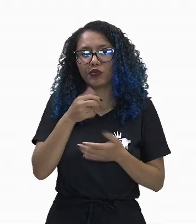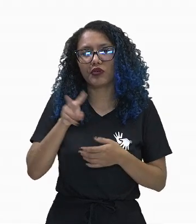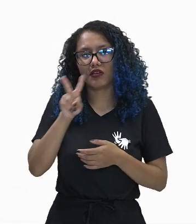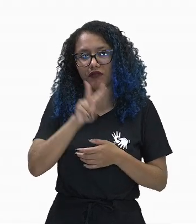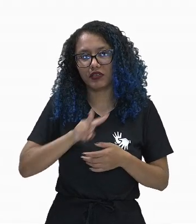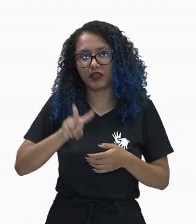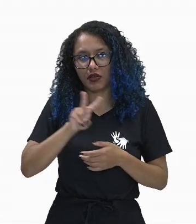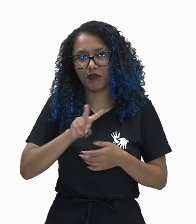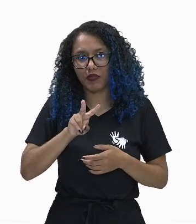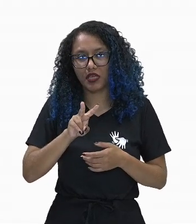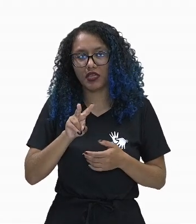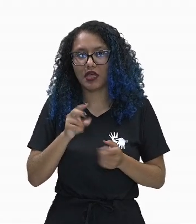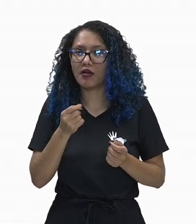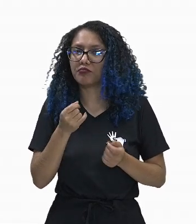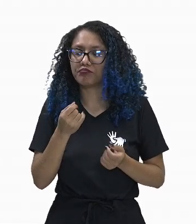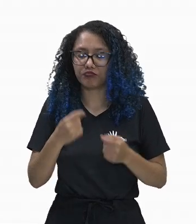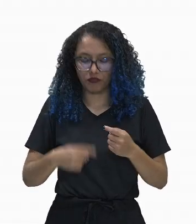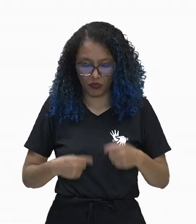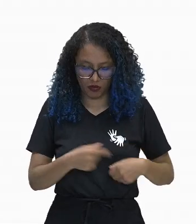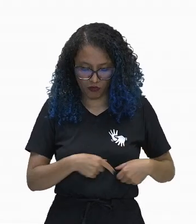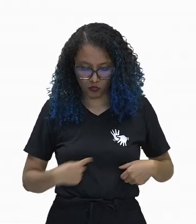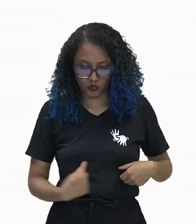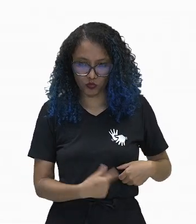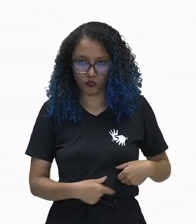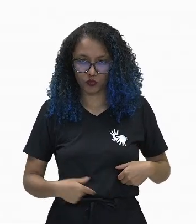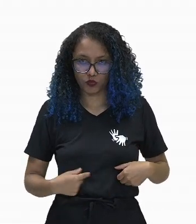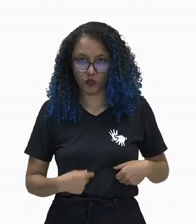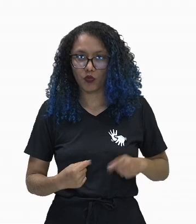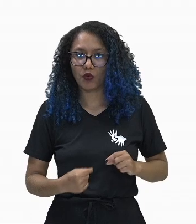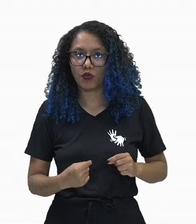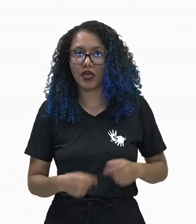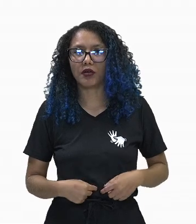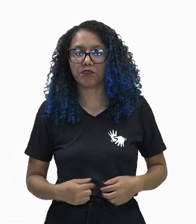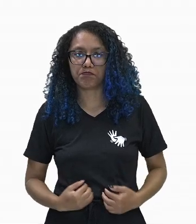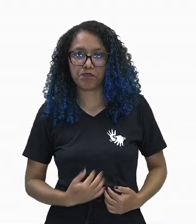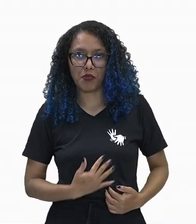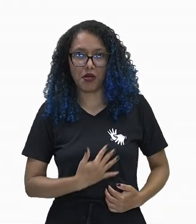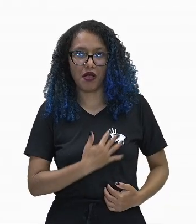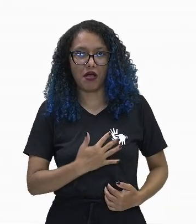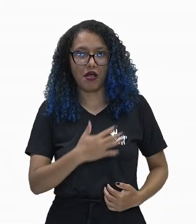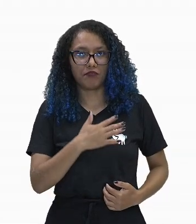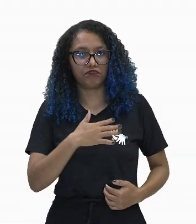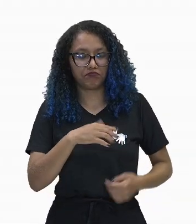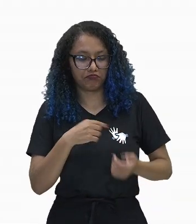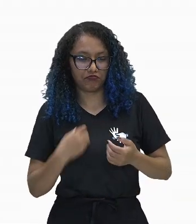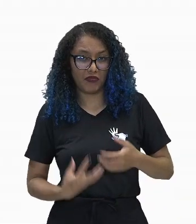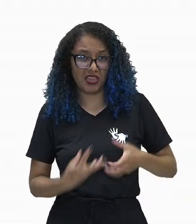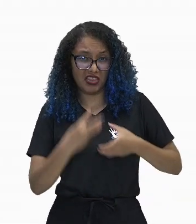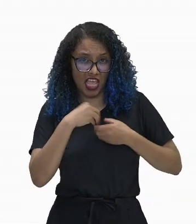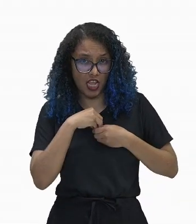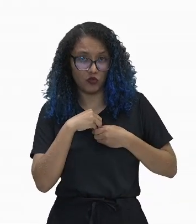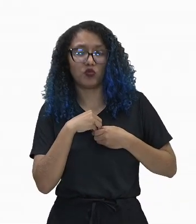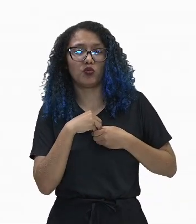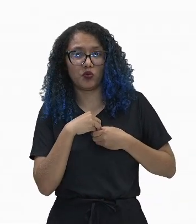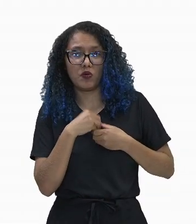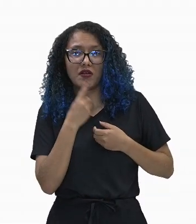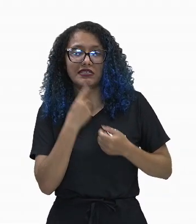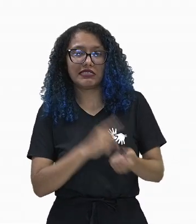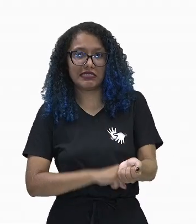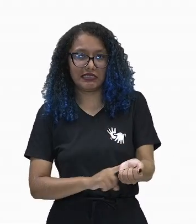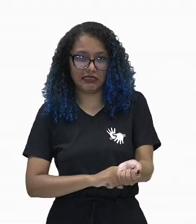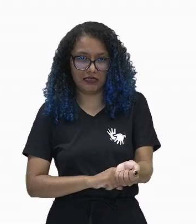vitaminas do intestino para o sangue. Olha aí, mais uma vez, a associação do sistema